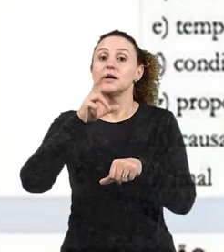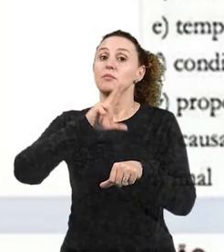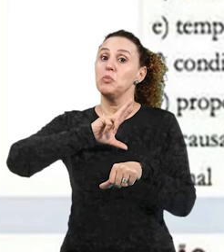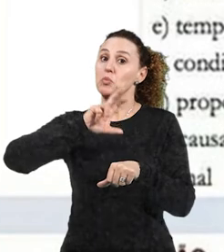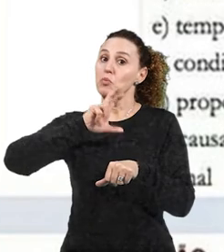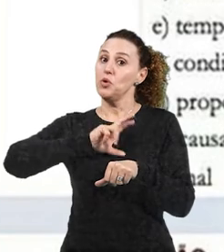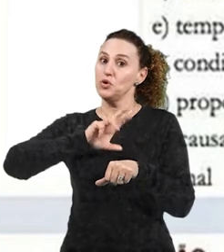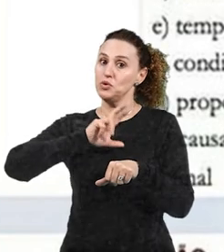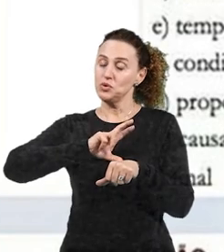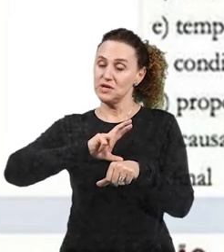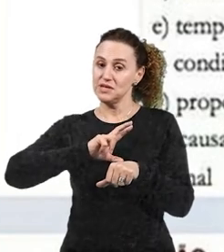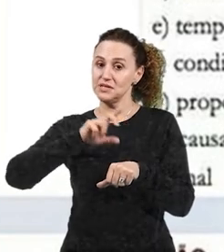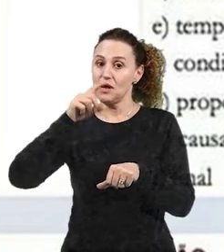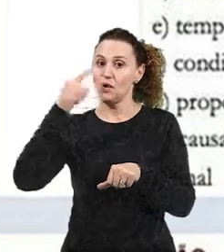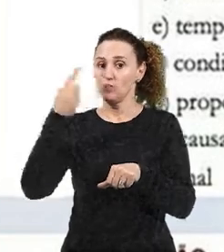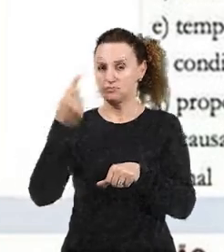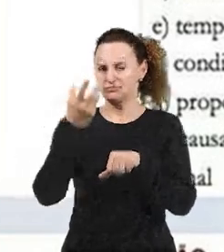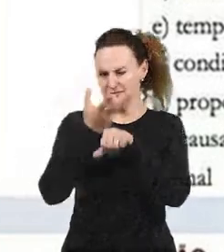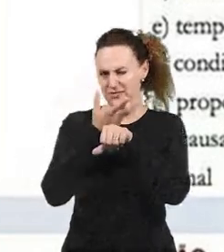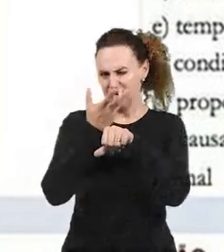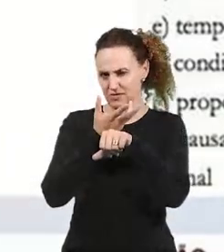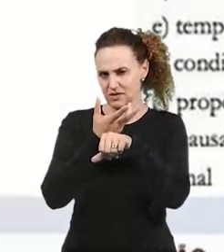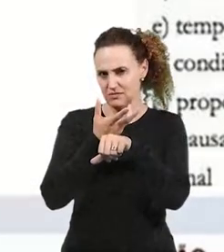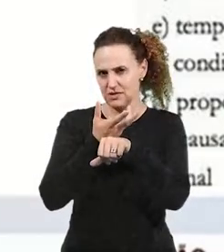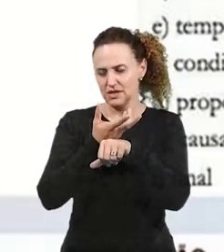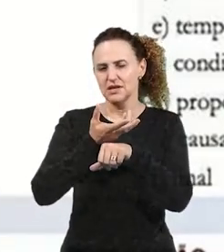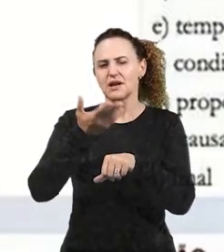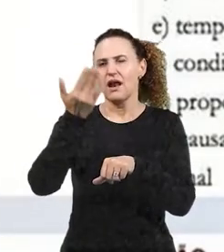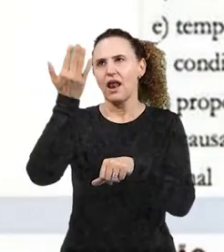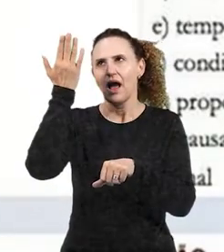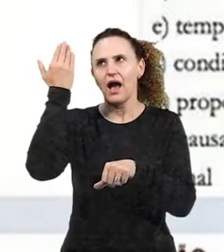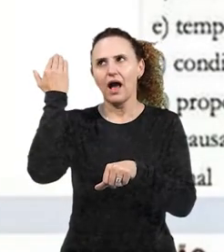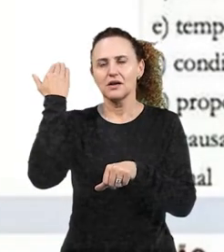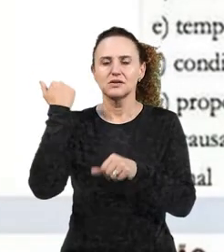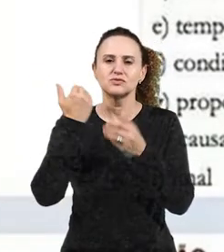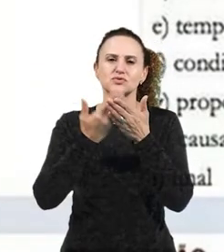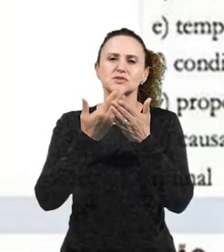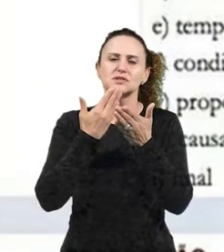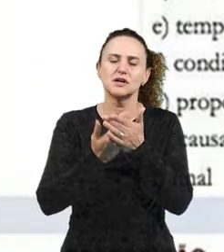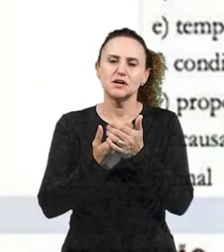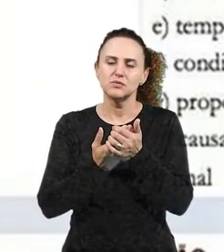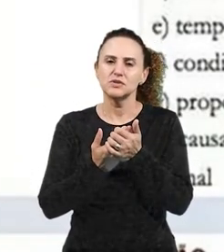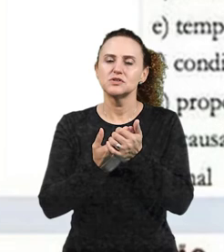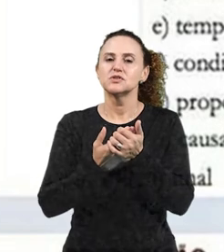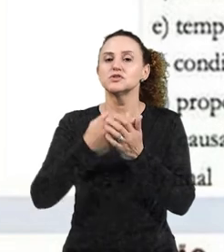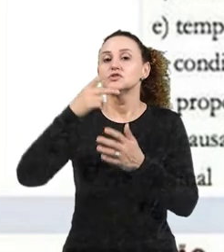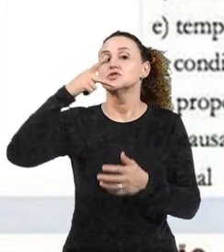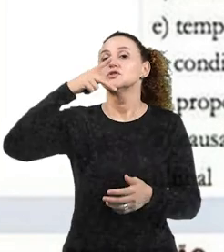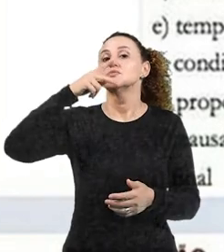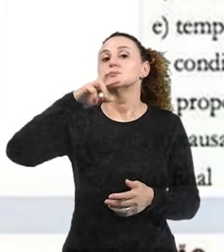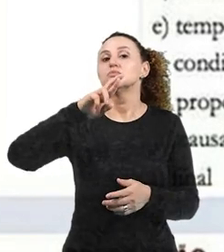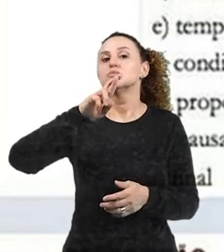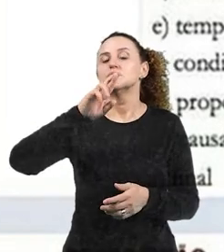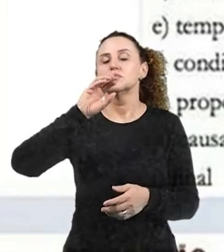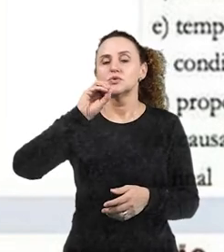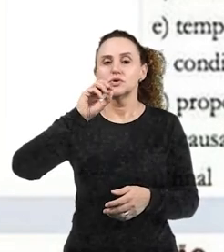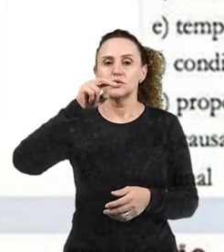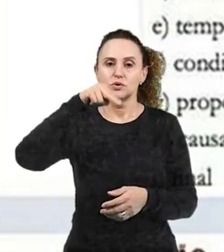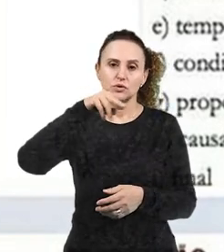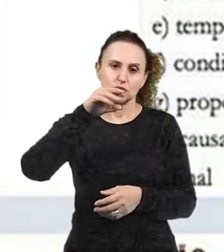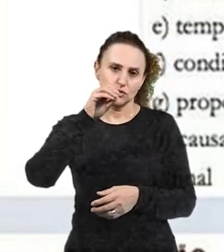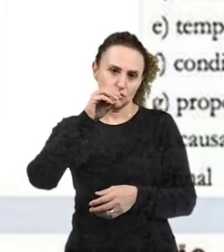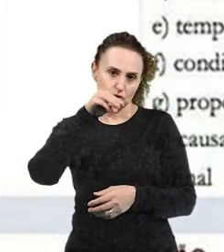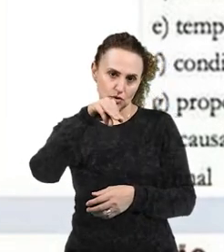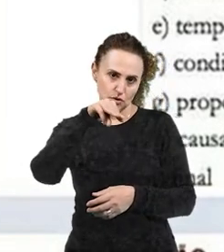trabalhamos com coesão textual, vocês se recordam que os pronomes estão no lugar de um